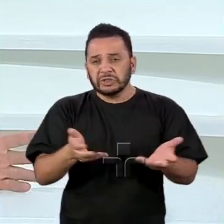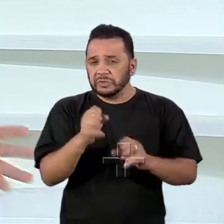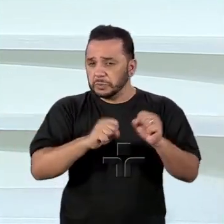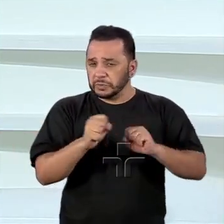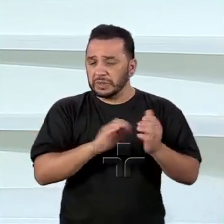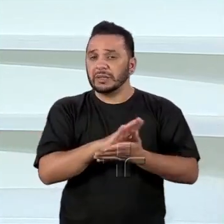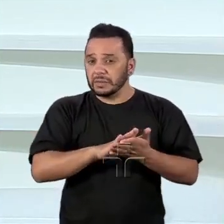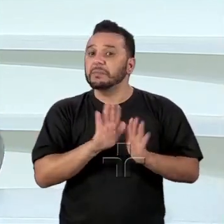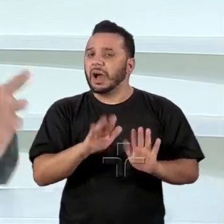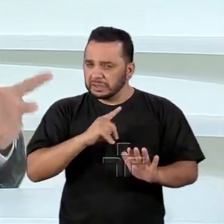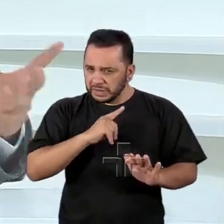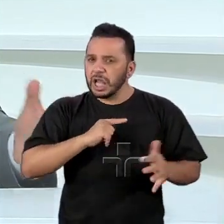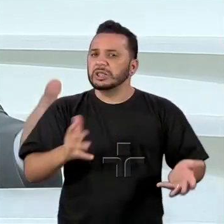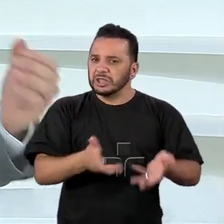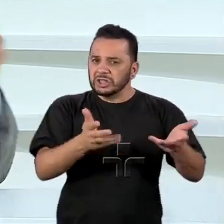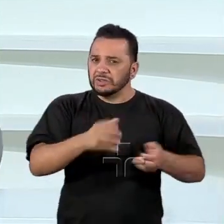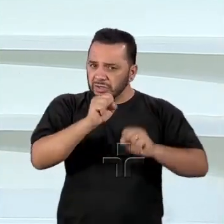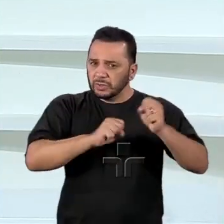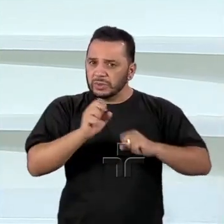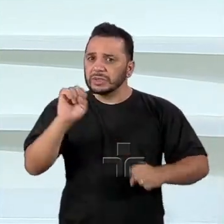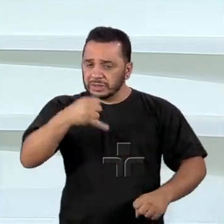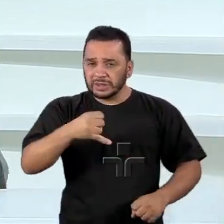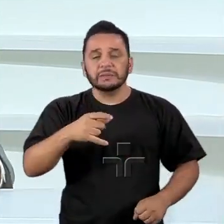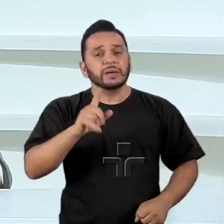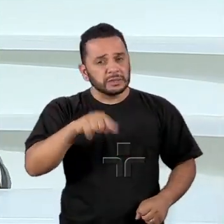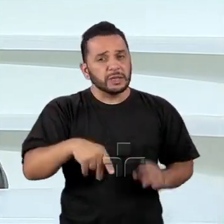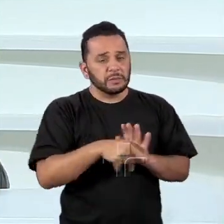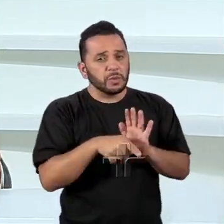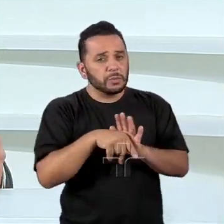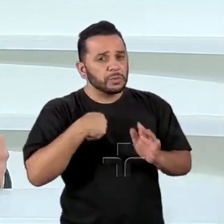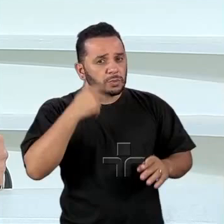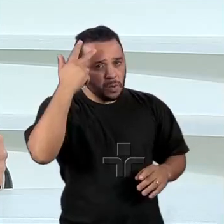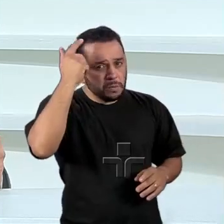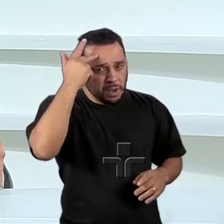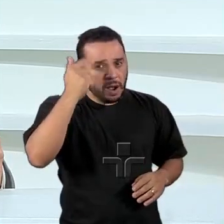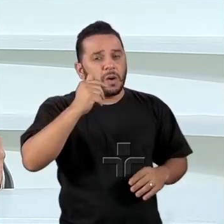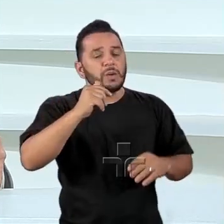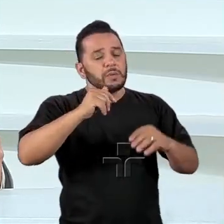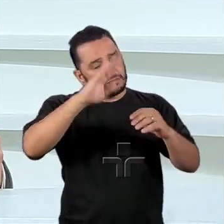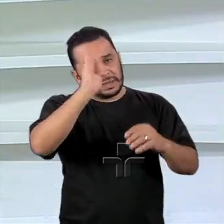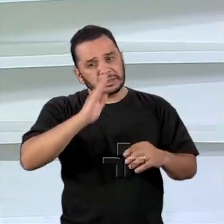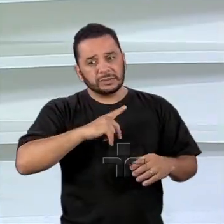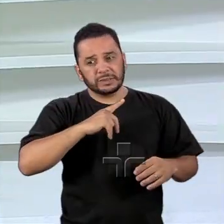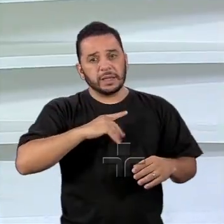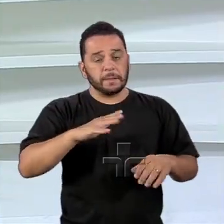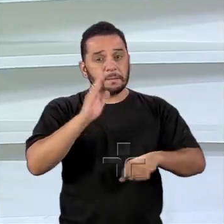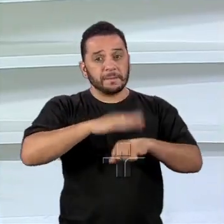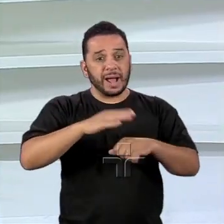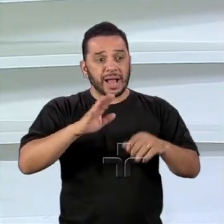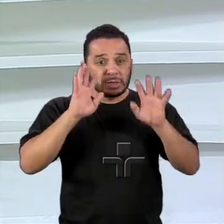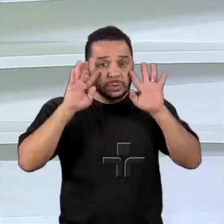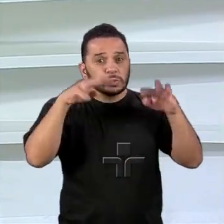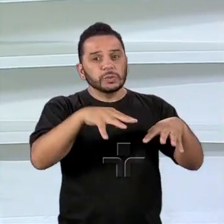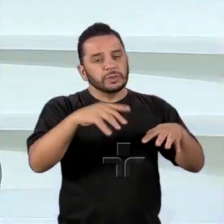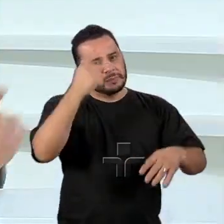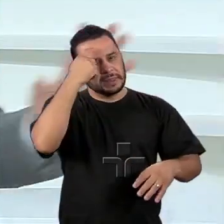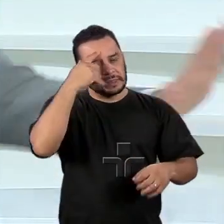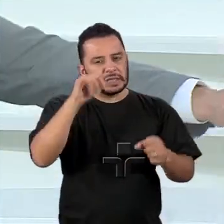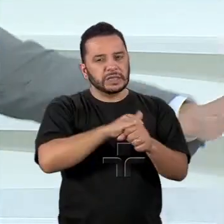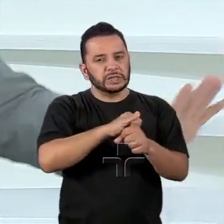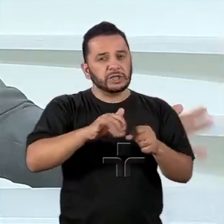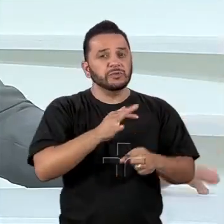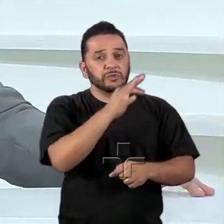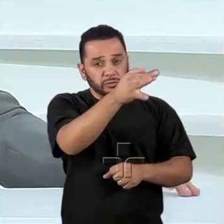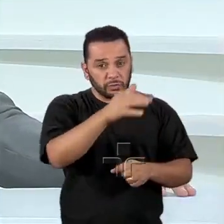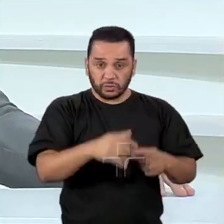acontece, e que seria o lugar natural para o Brasil ter mais atenção e pensar estrategicamente no futuro. Um outro